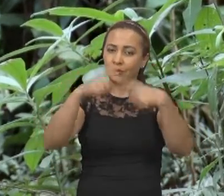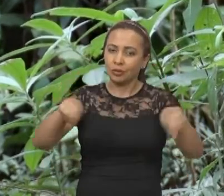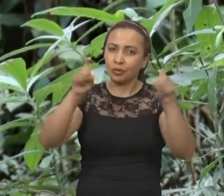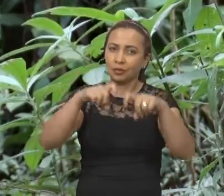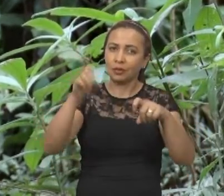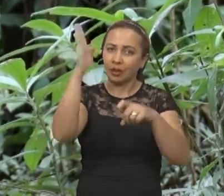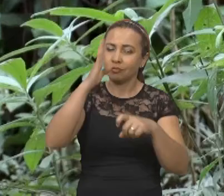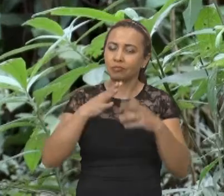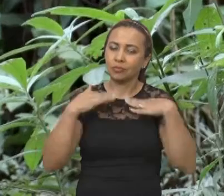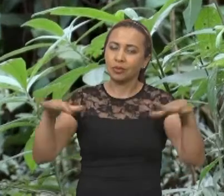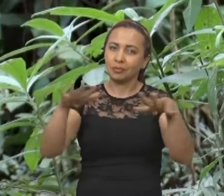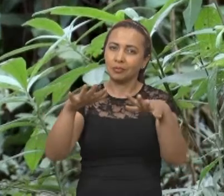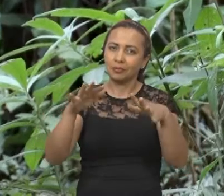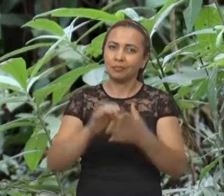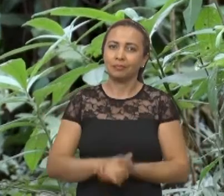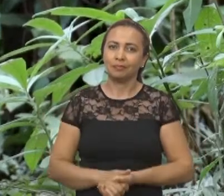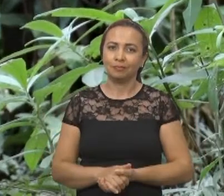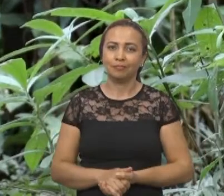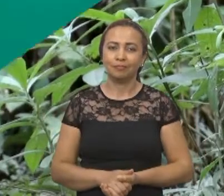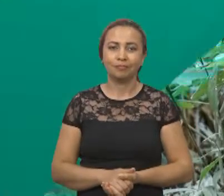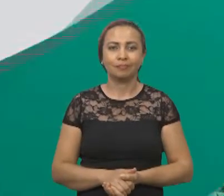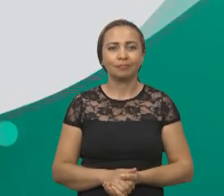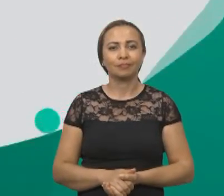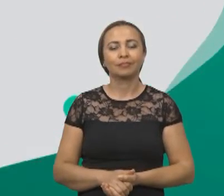gênero, no Brasil durante a pandemia.